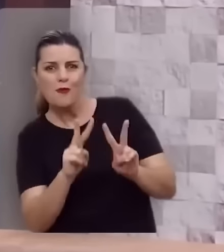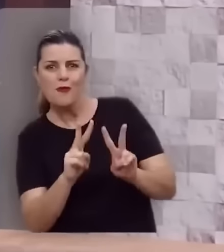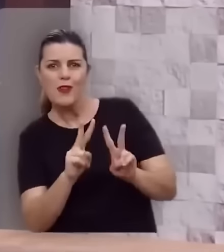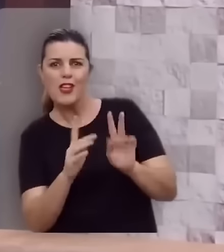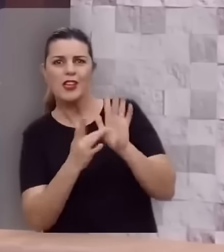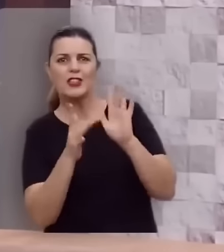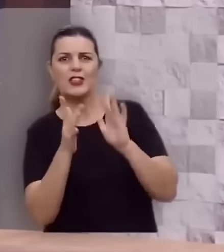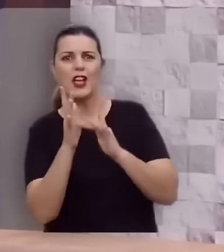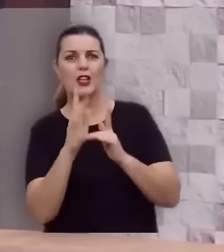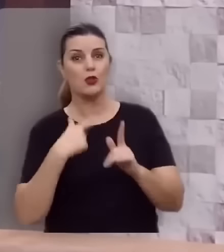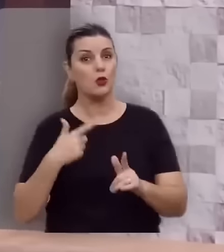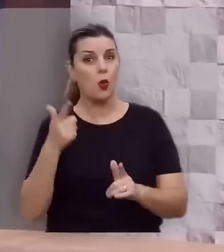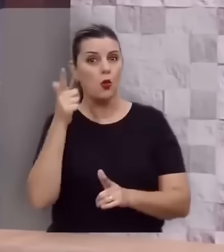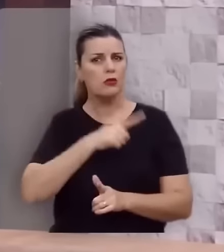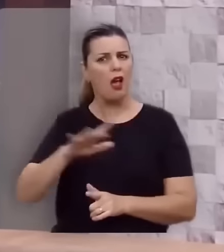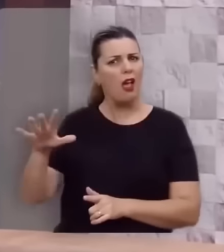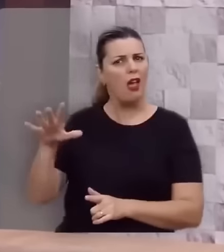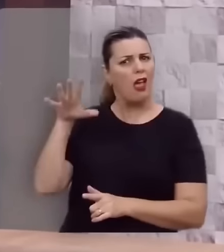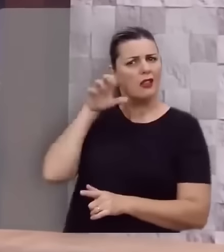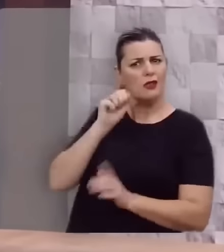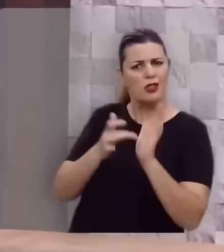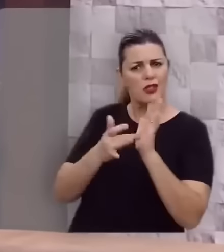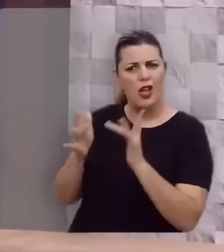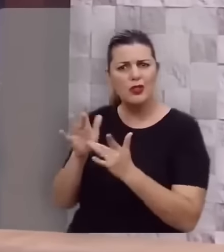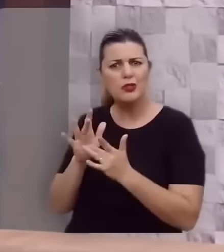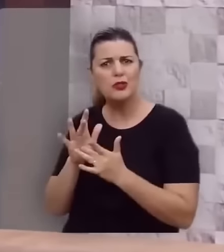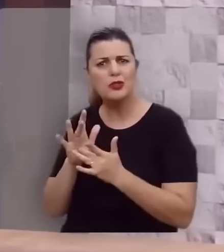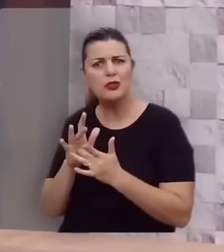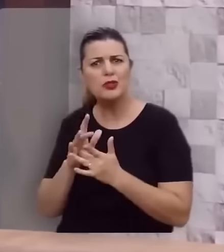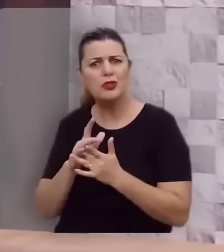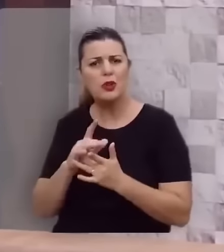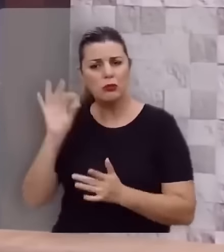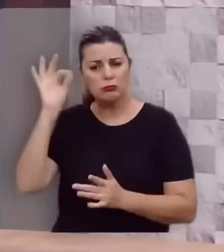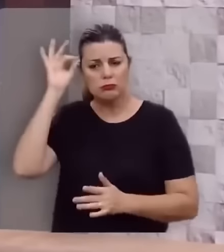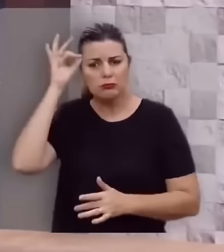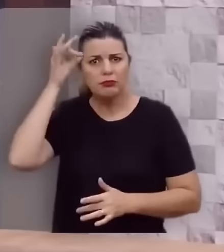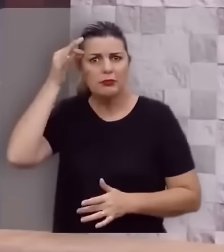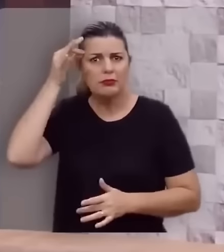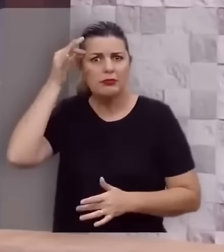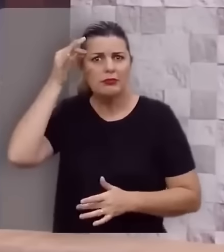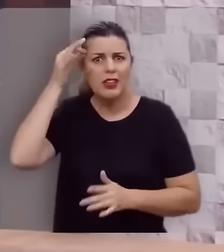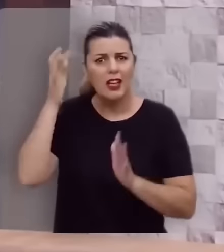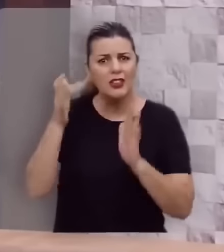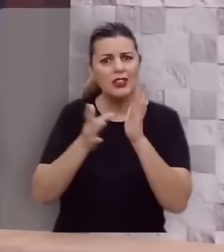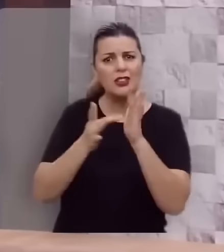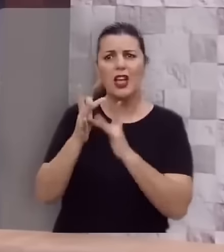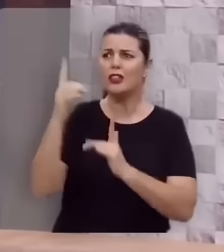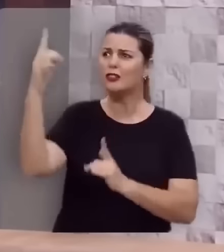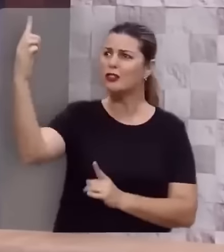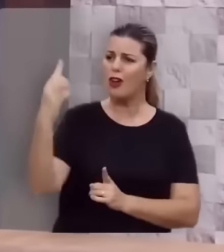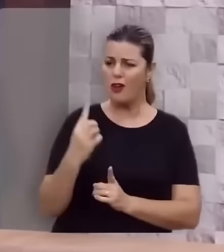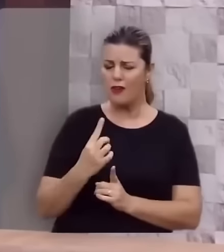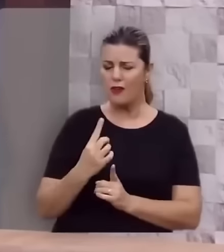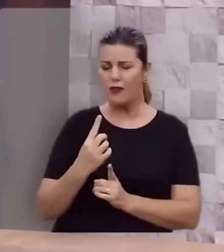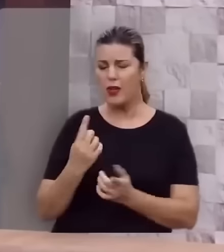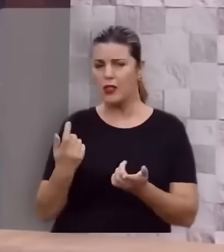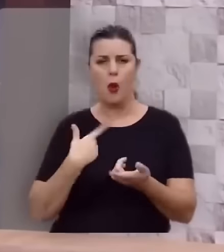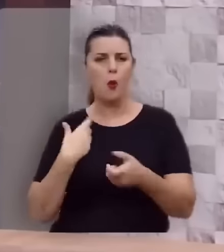Ele virá audivelmente. Ele virá repentinamente. Ele virá